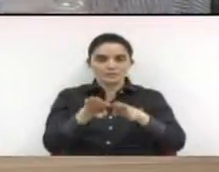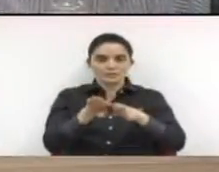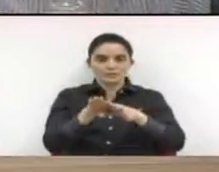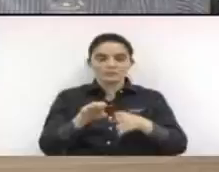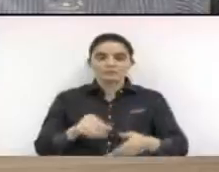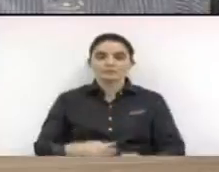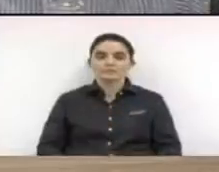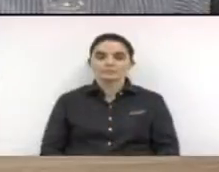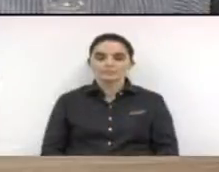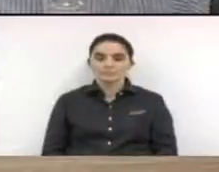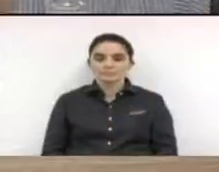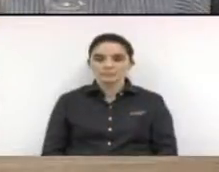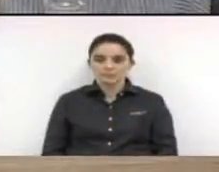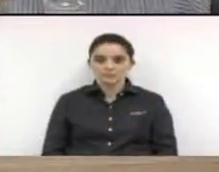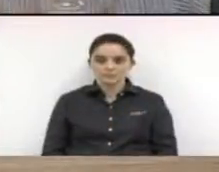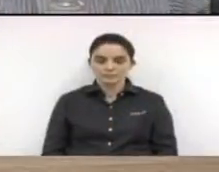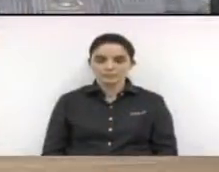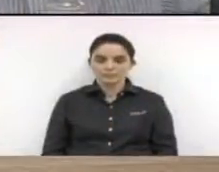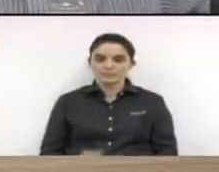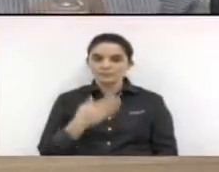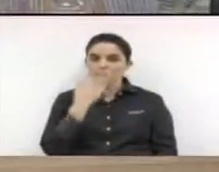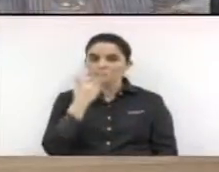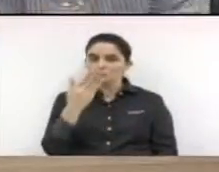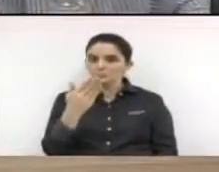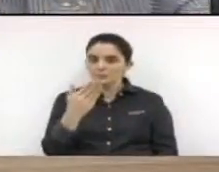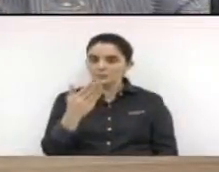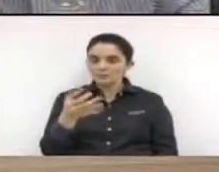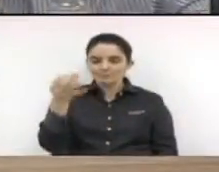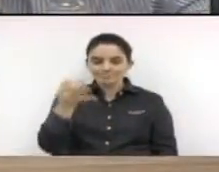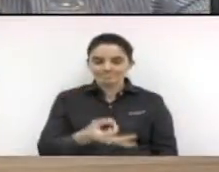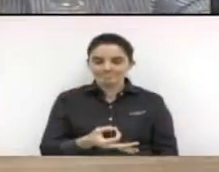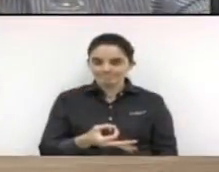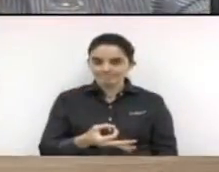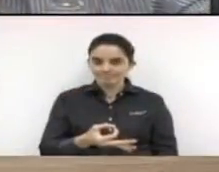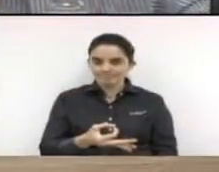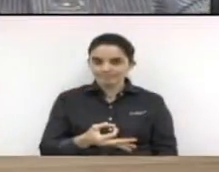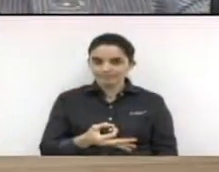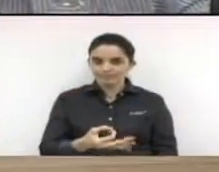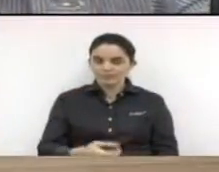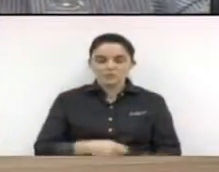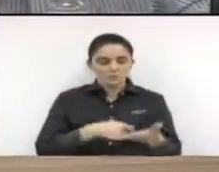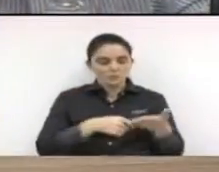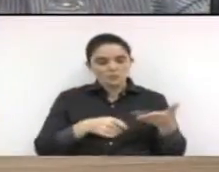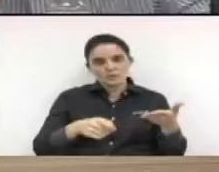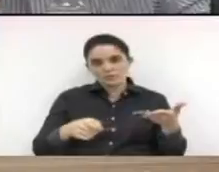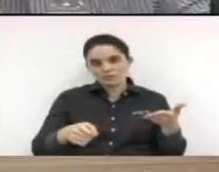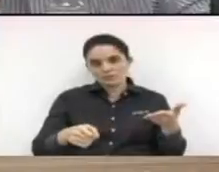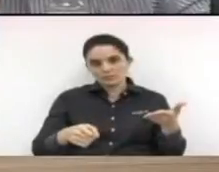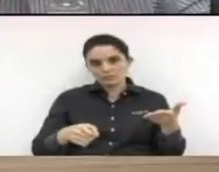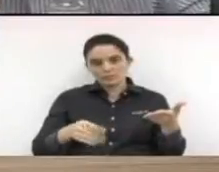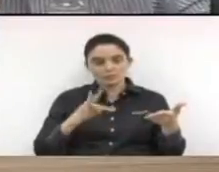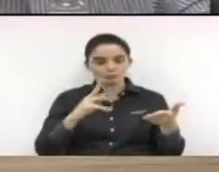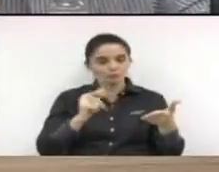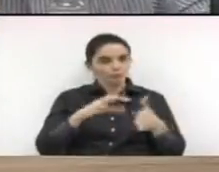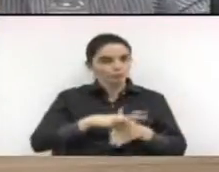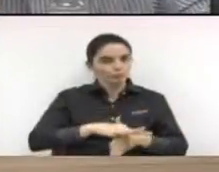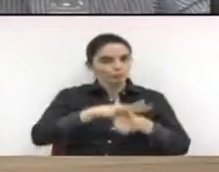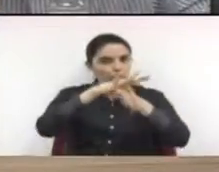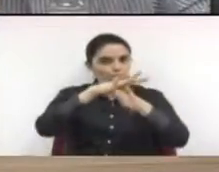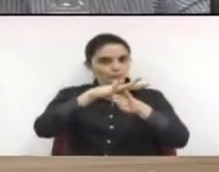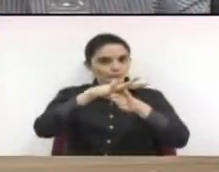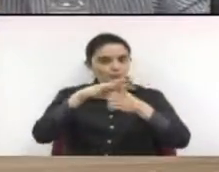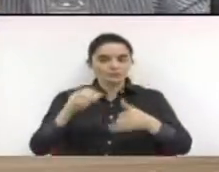PMDB. O requerimento está em ordem, contendo a assinatura dos líderes de bloco,